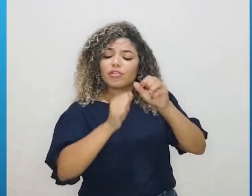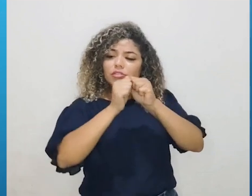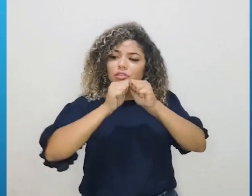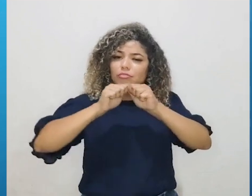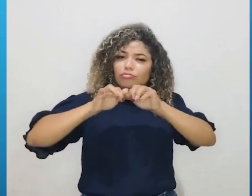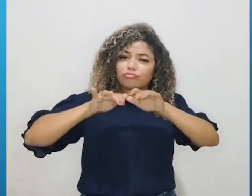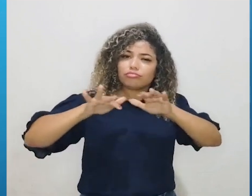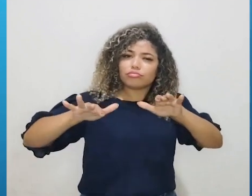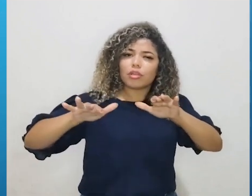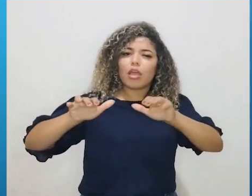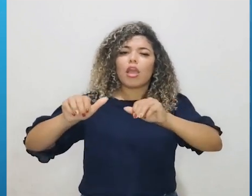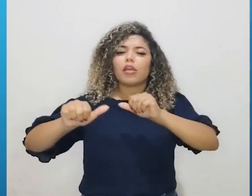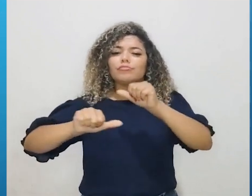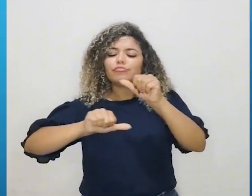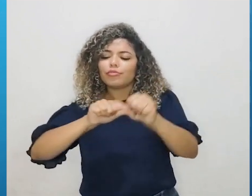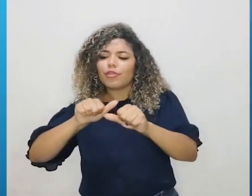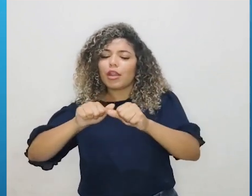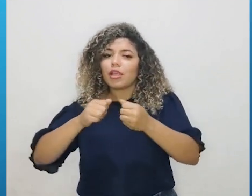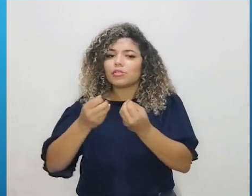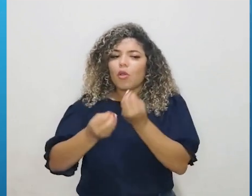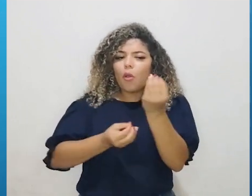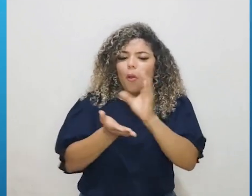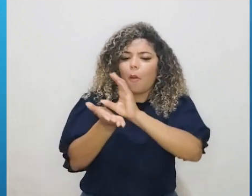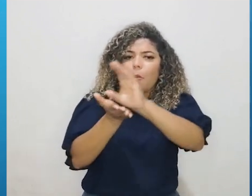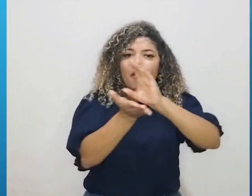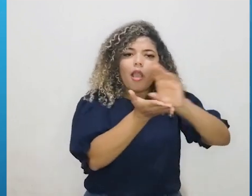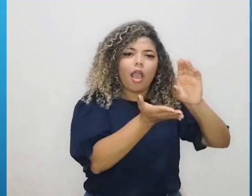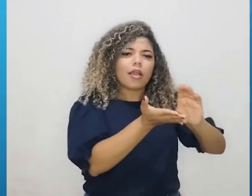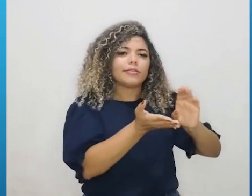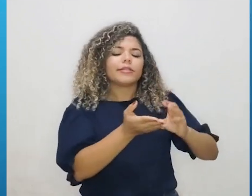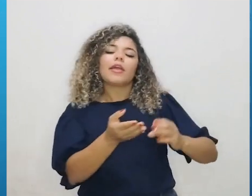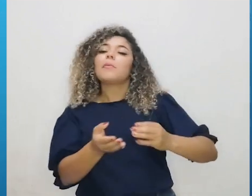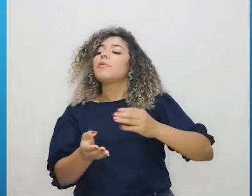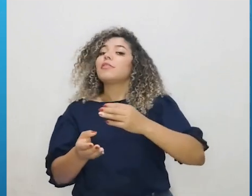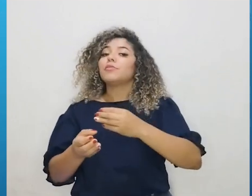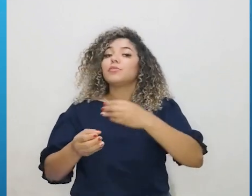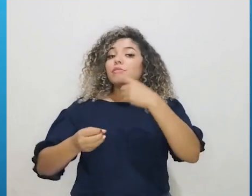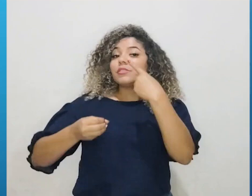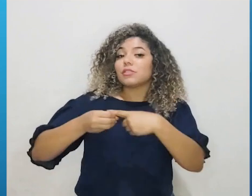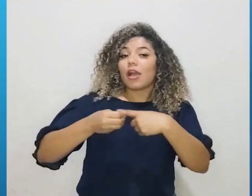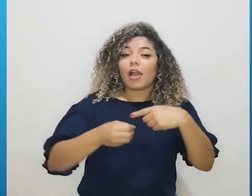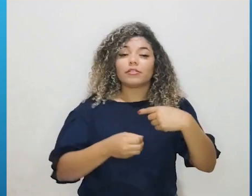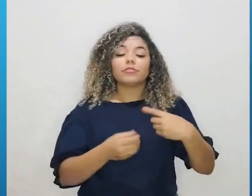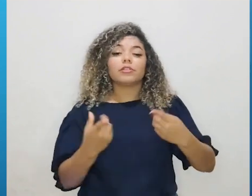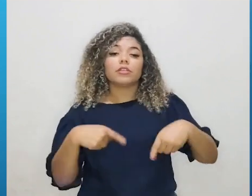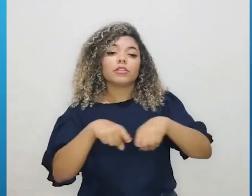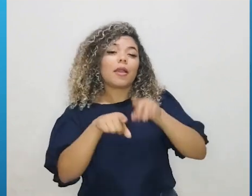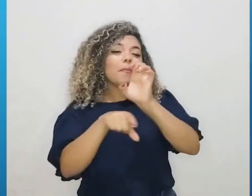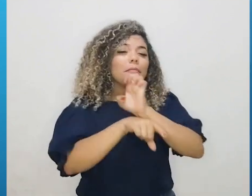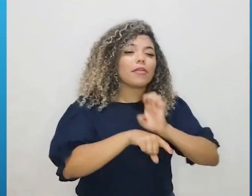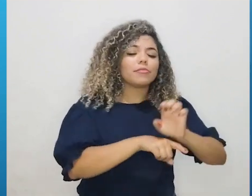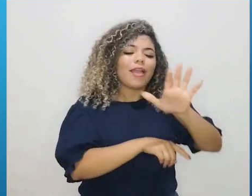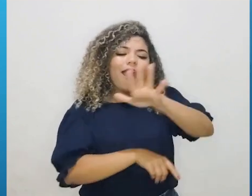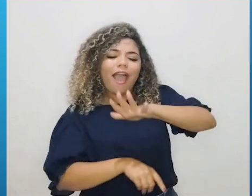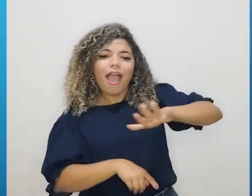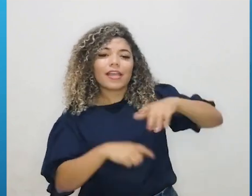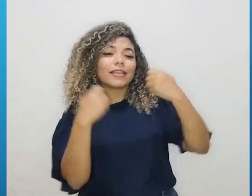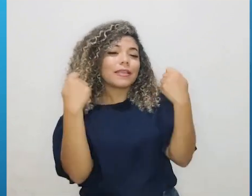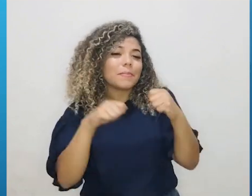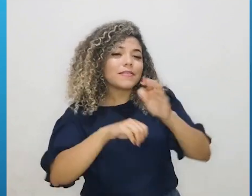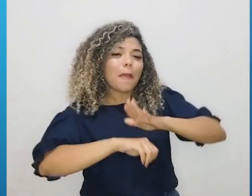das transferências da União para os estados e municípios e na identificação de áreas de investimento